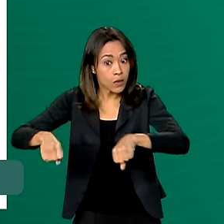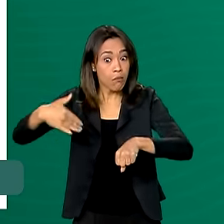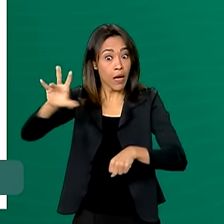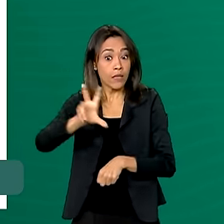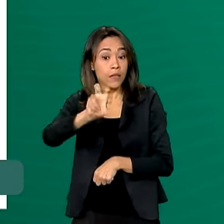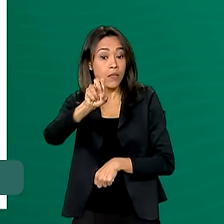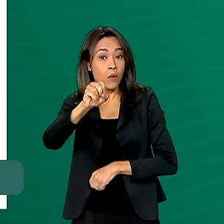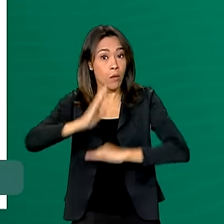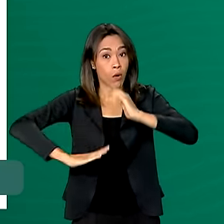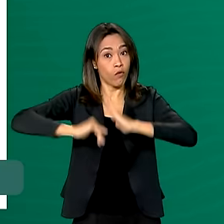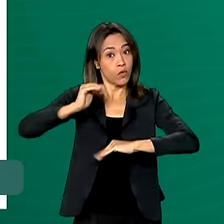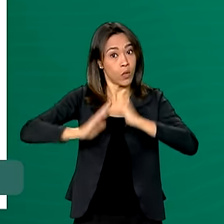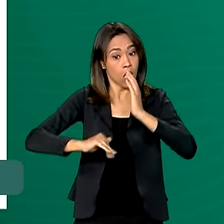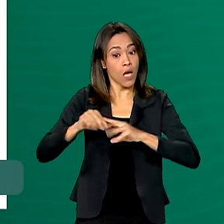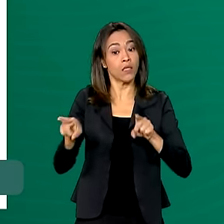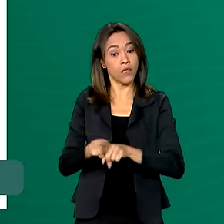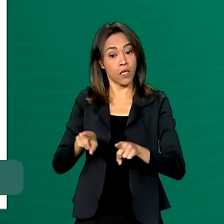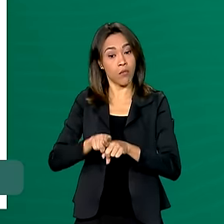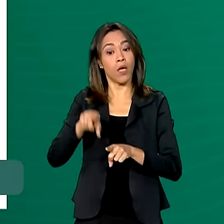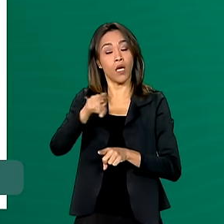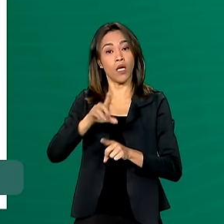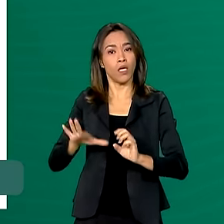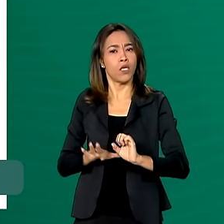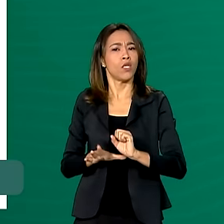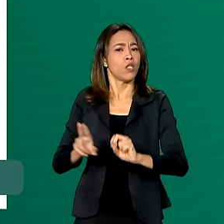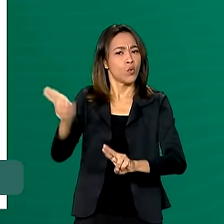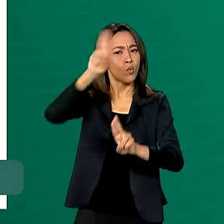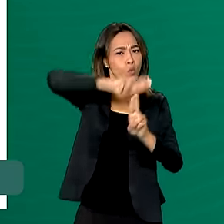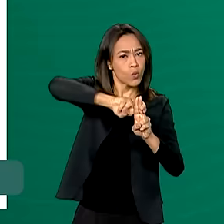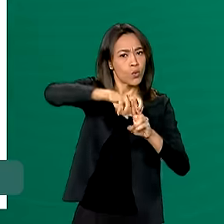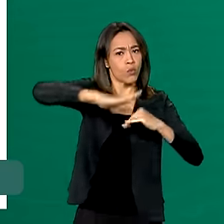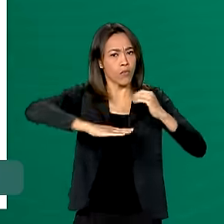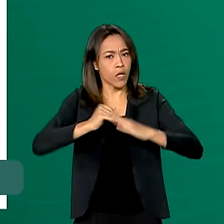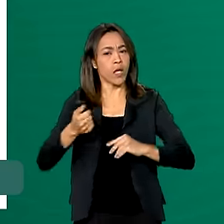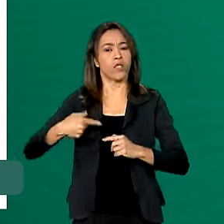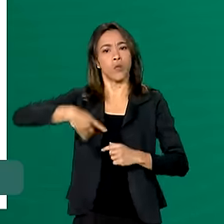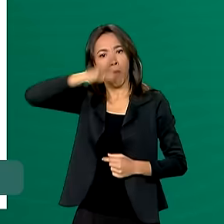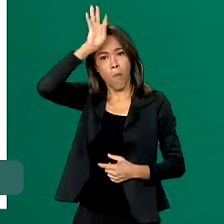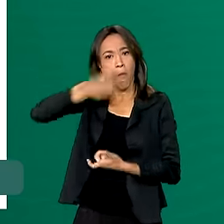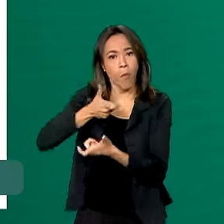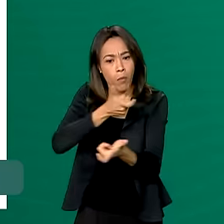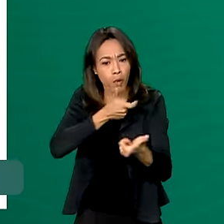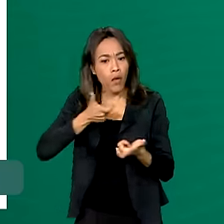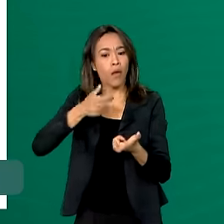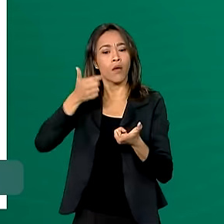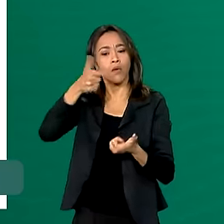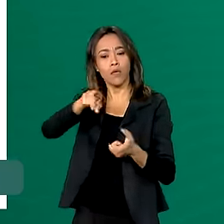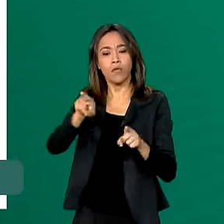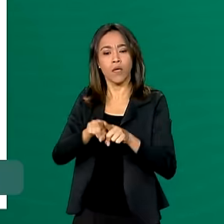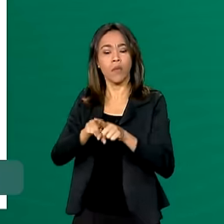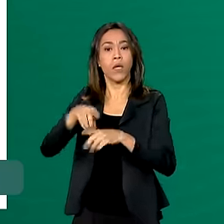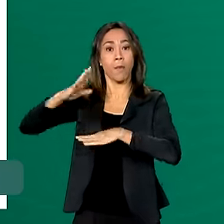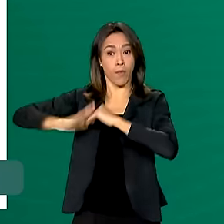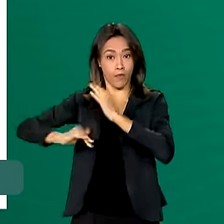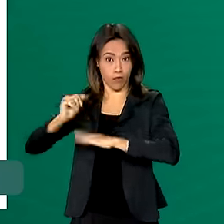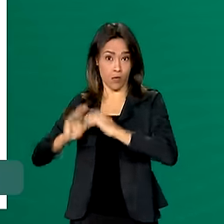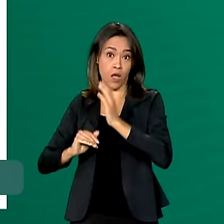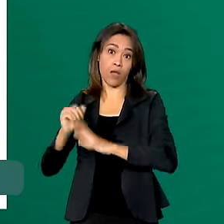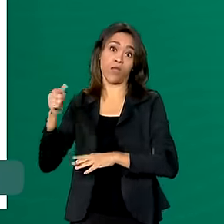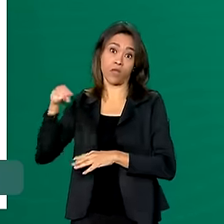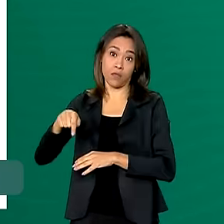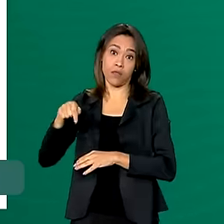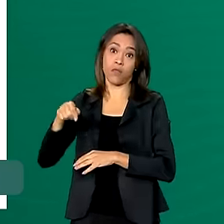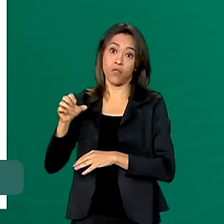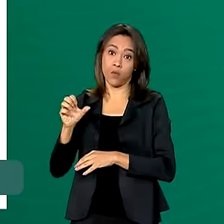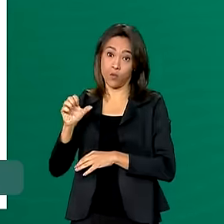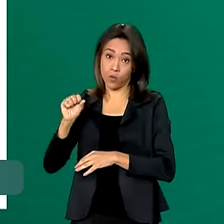entre integrantes da Força Nacional do SUS, Corpo de Bombeiros e Serviço de Atendimento Móvel de Urgência, o SAMU, além